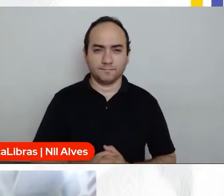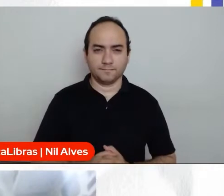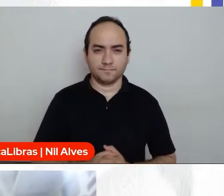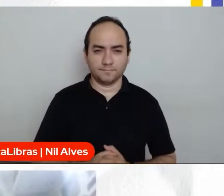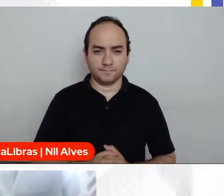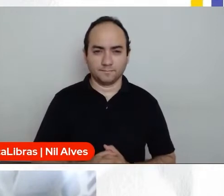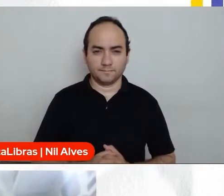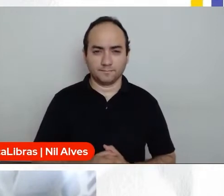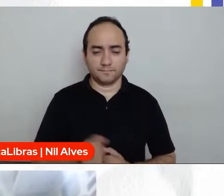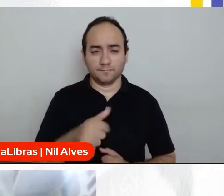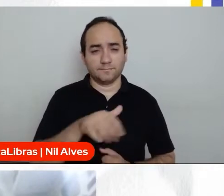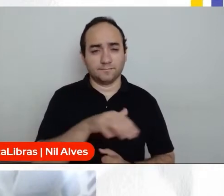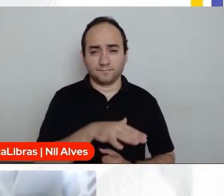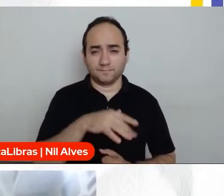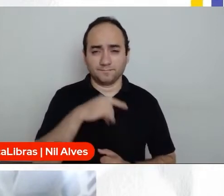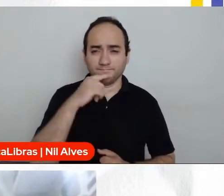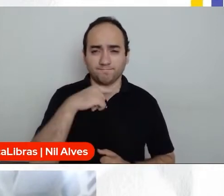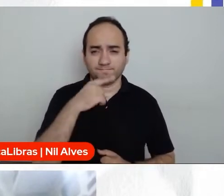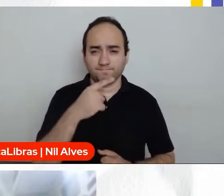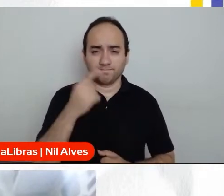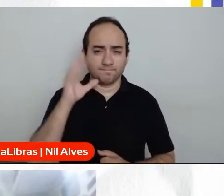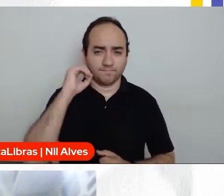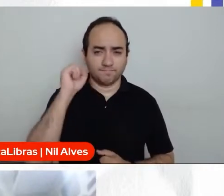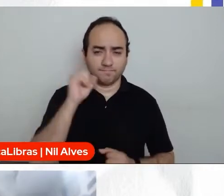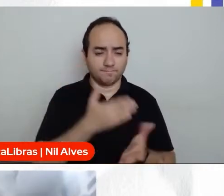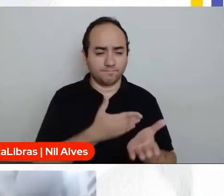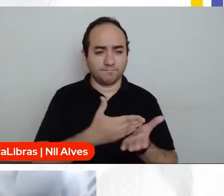Nós não conseguimos te ouvir inicialmente, Bia.